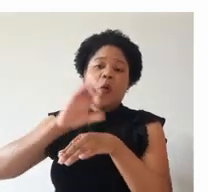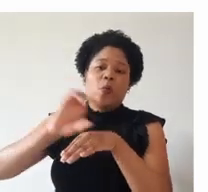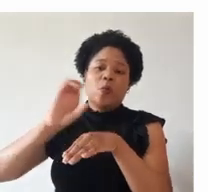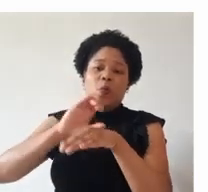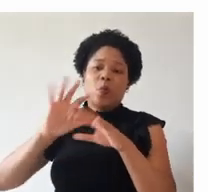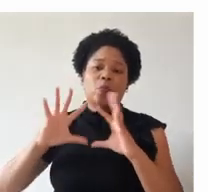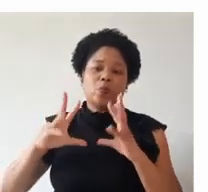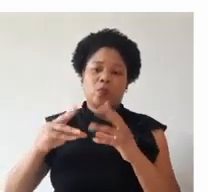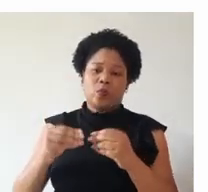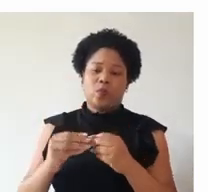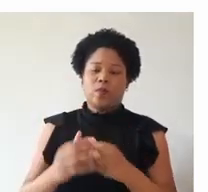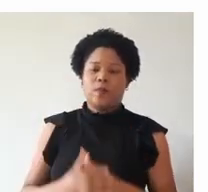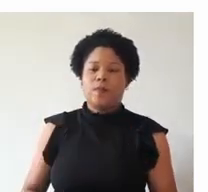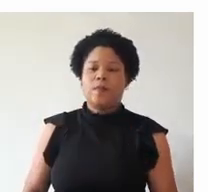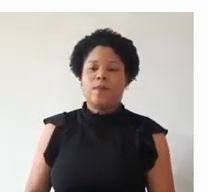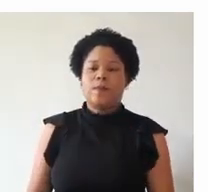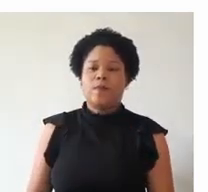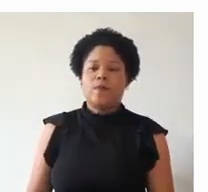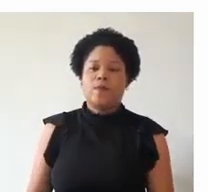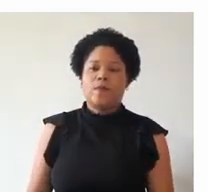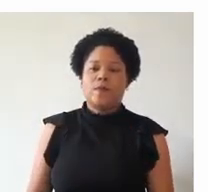curso integralmente.